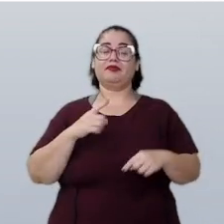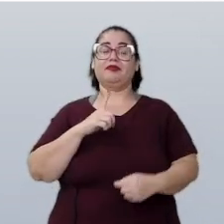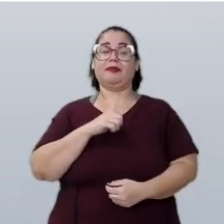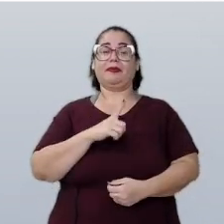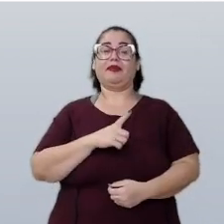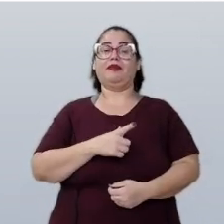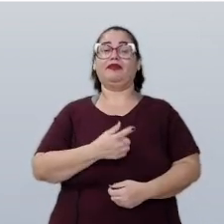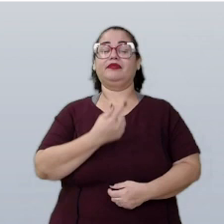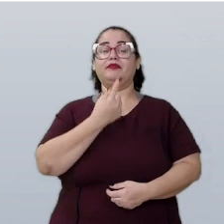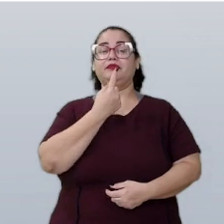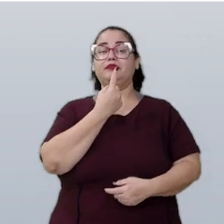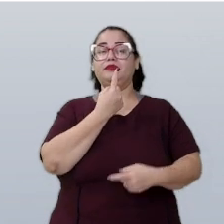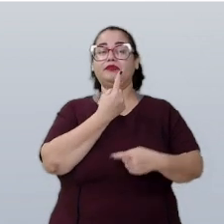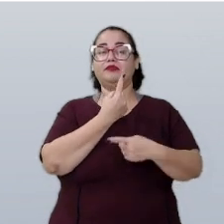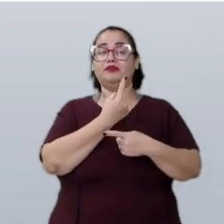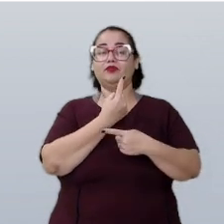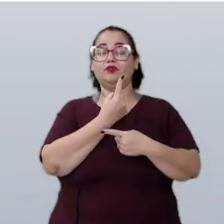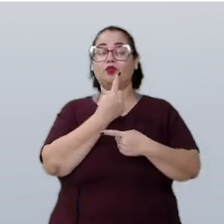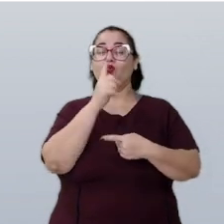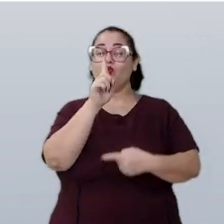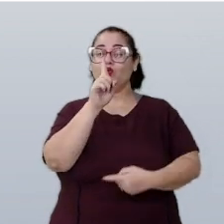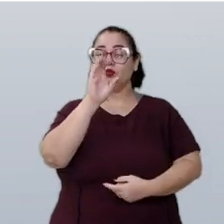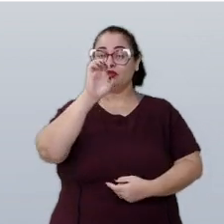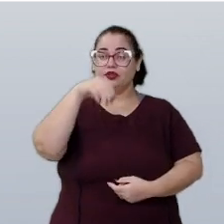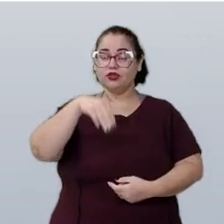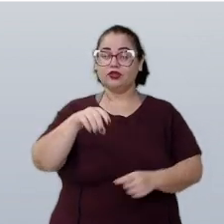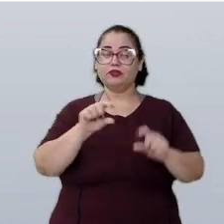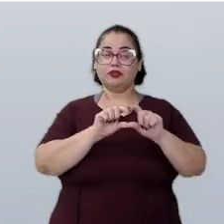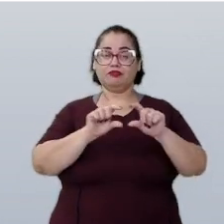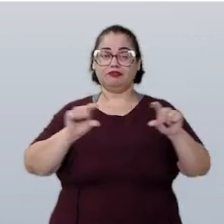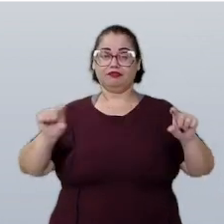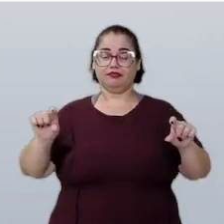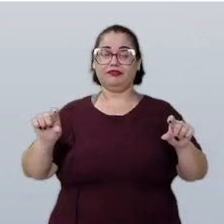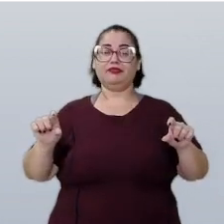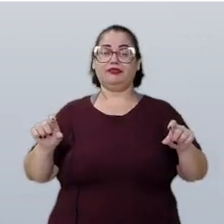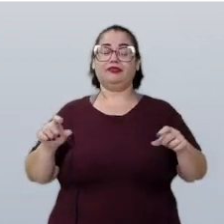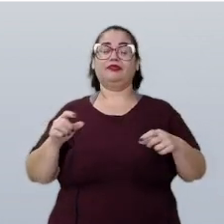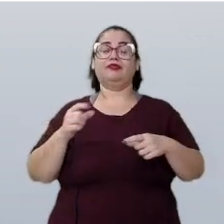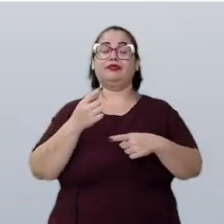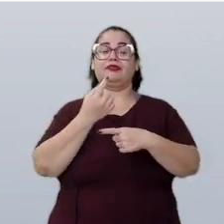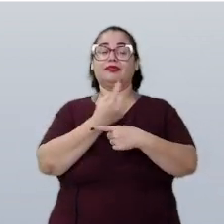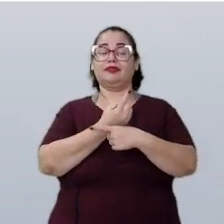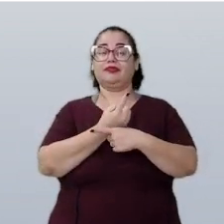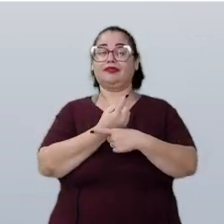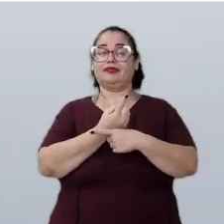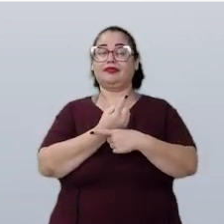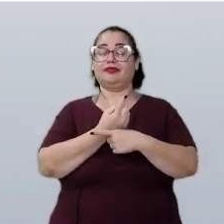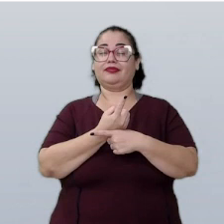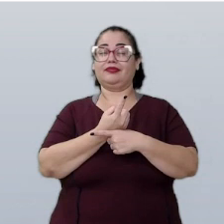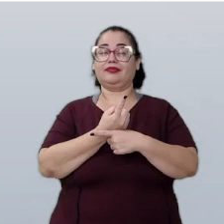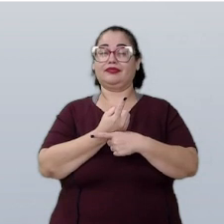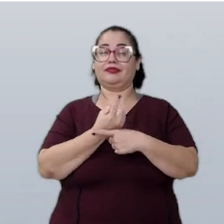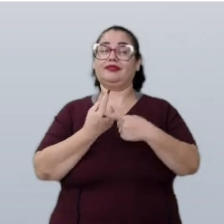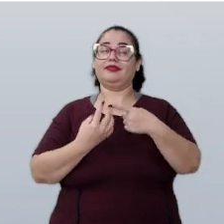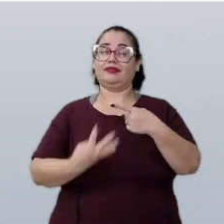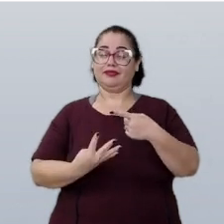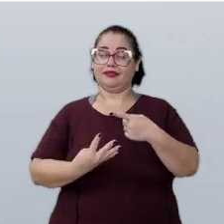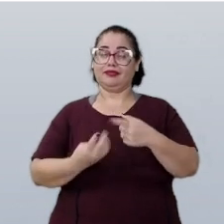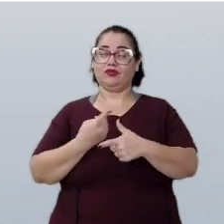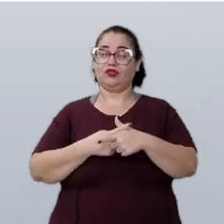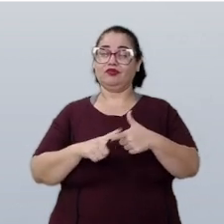tenho um centímetro, que seria esse todo, dividido em quatro partes.